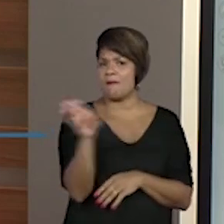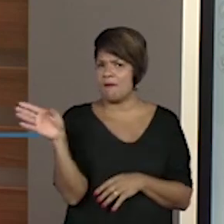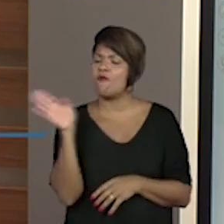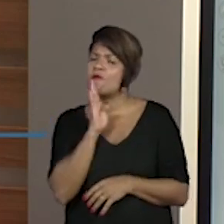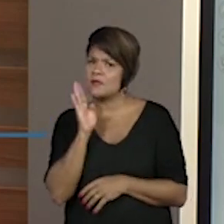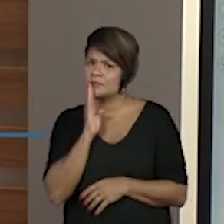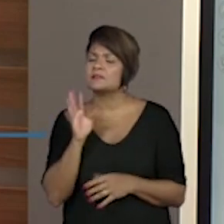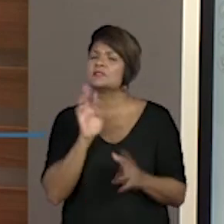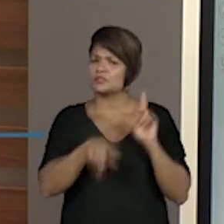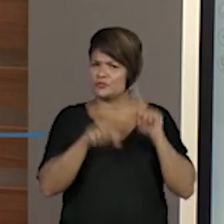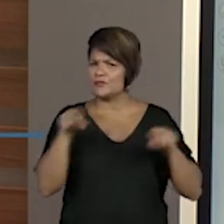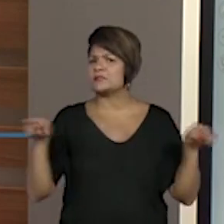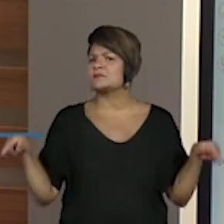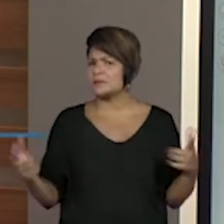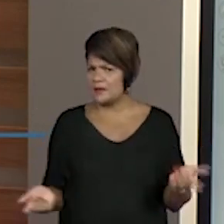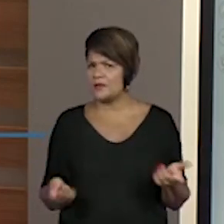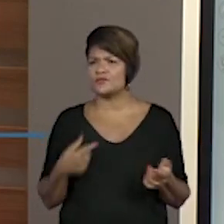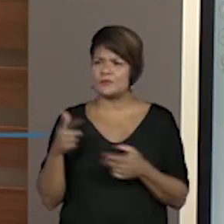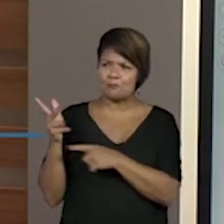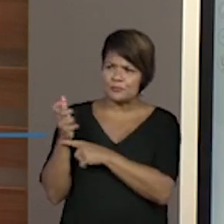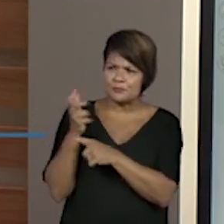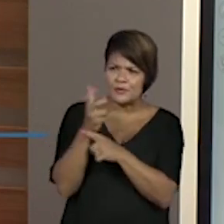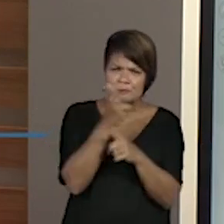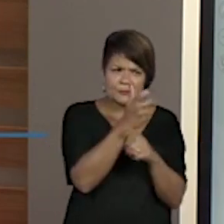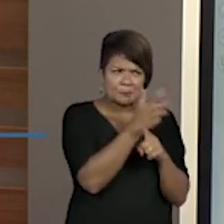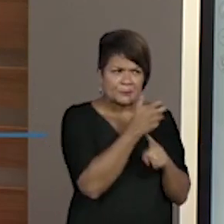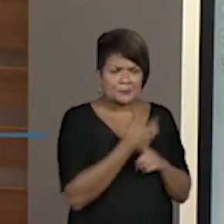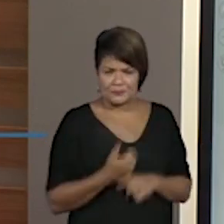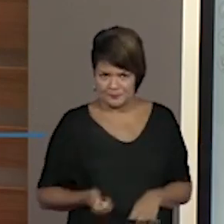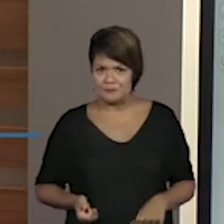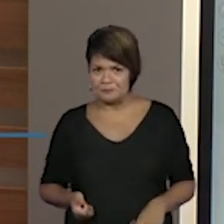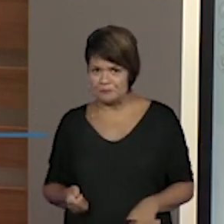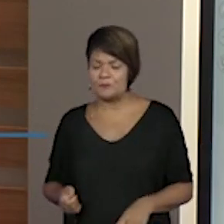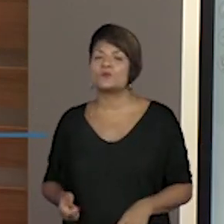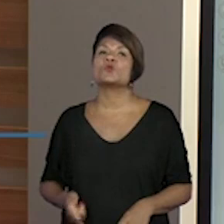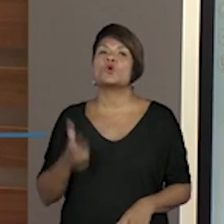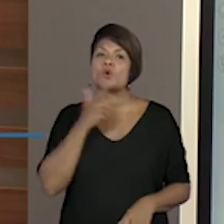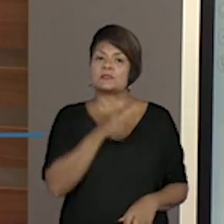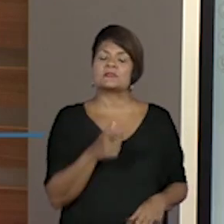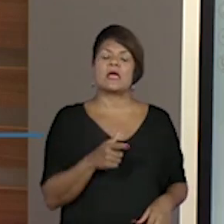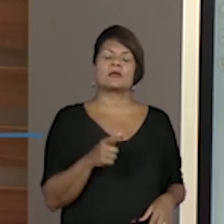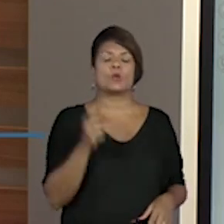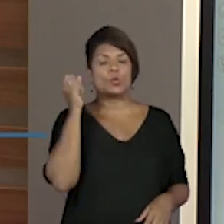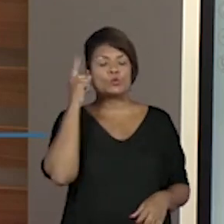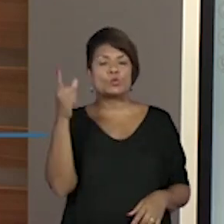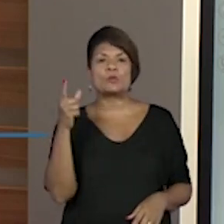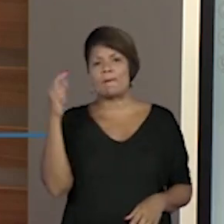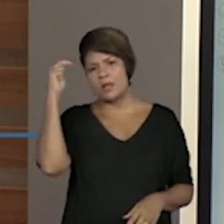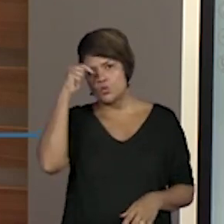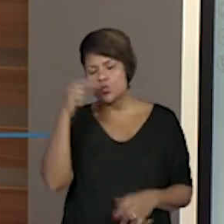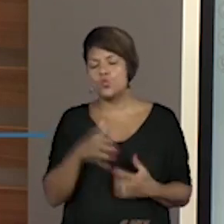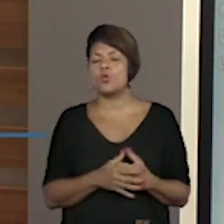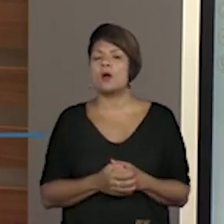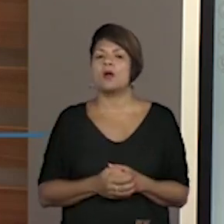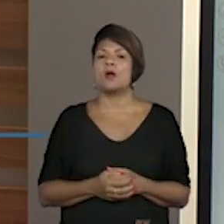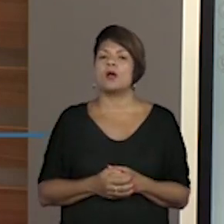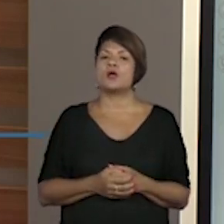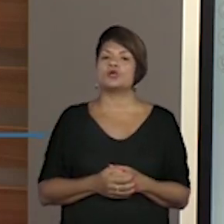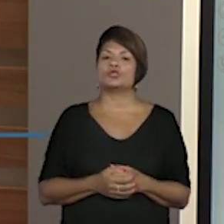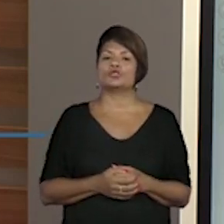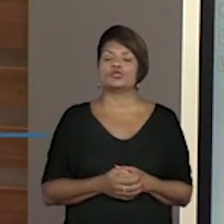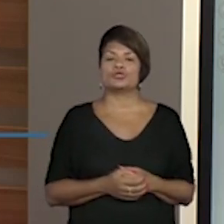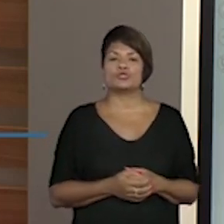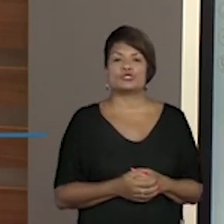conhecer um pouco de diversidade. Então, você consegue conhecer a cultura peruana, a cultura chilena, a cultura